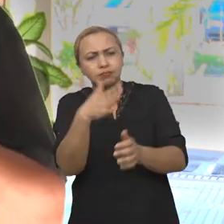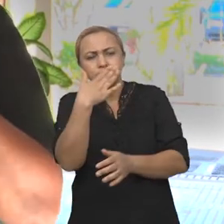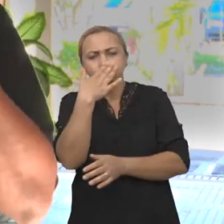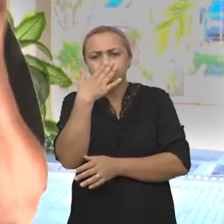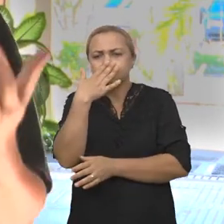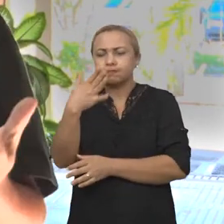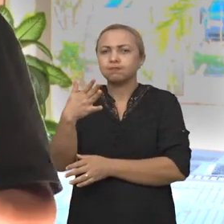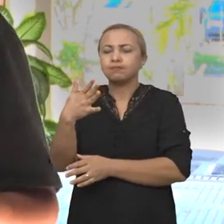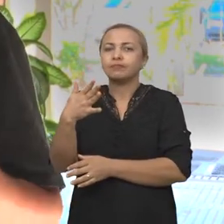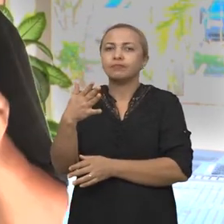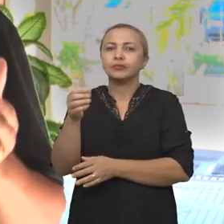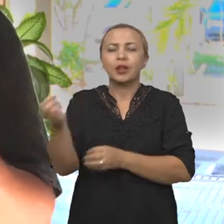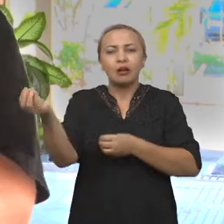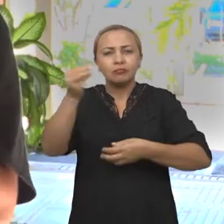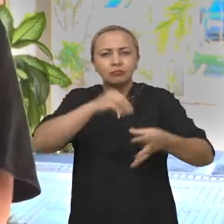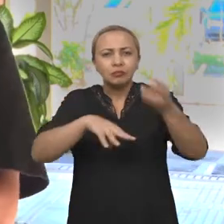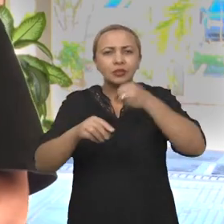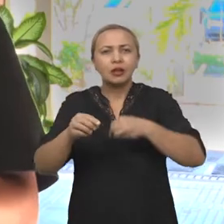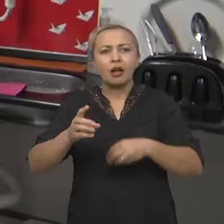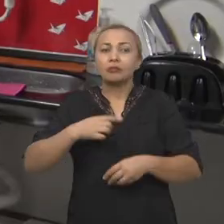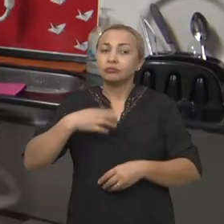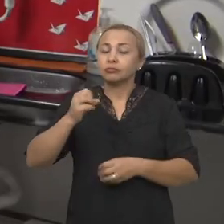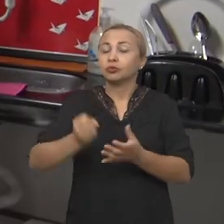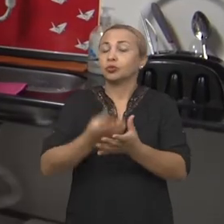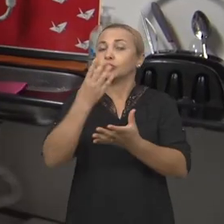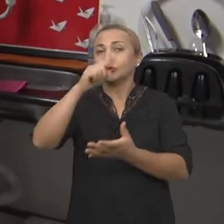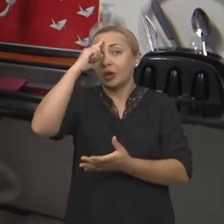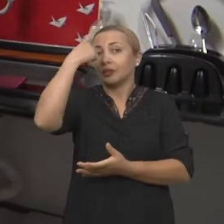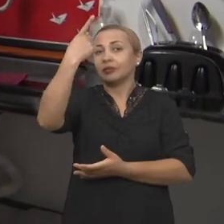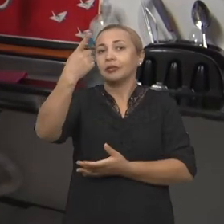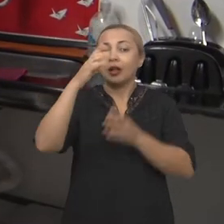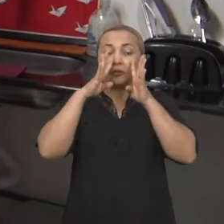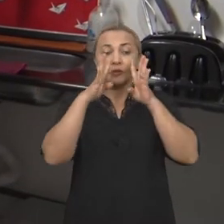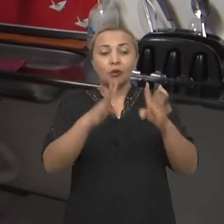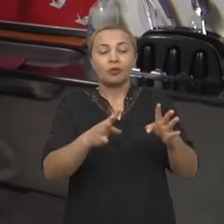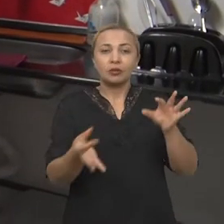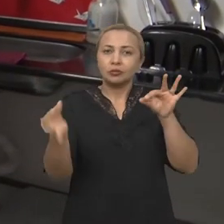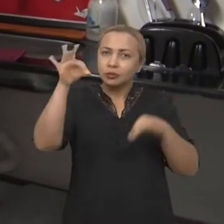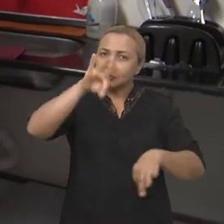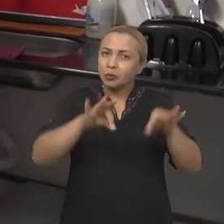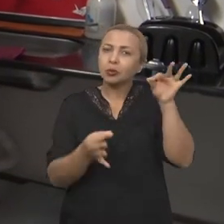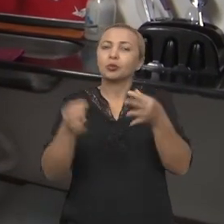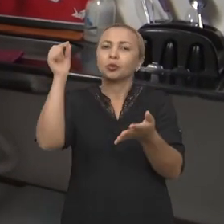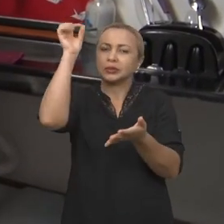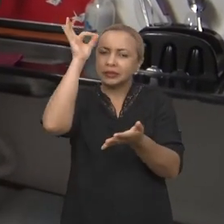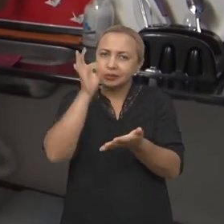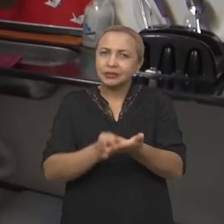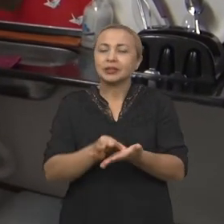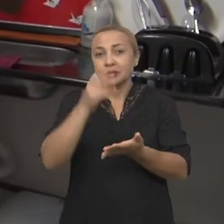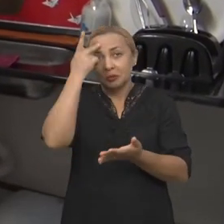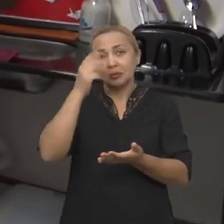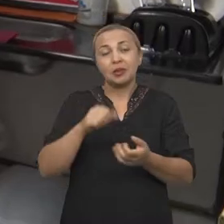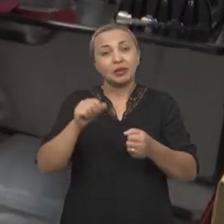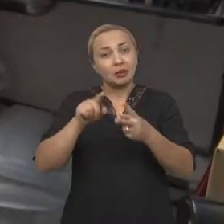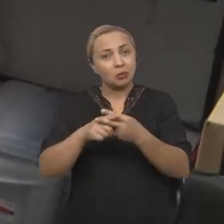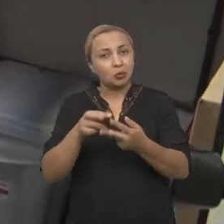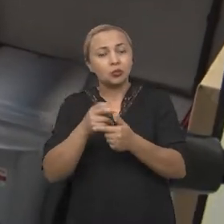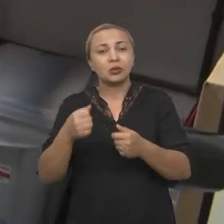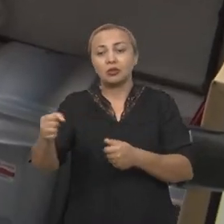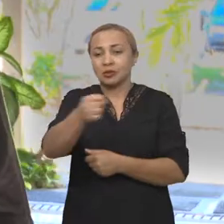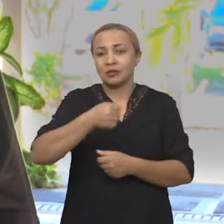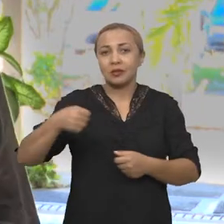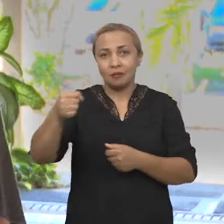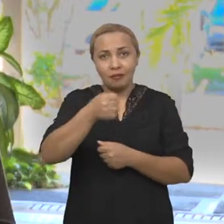incremento, e aí veio a ideia de realmente focar em um laboratório específico para a produção de cerveja